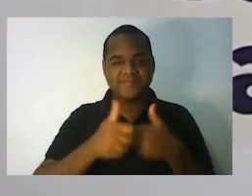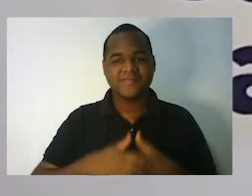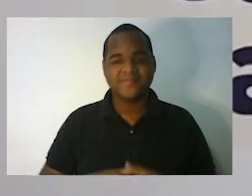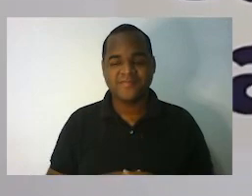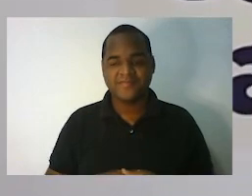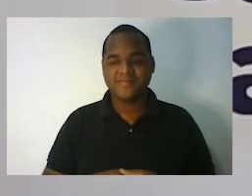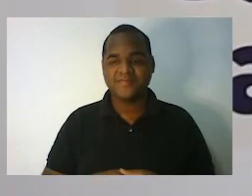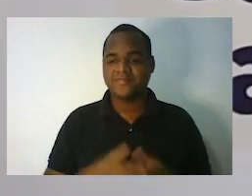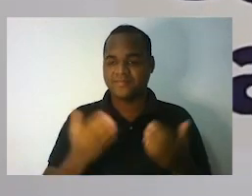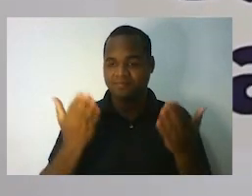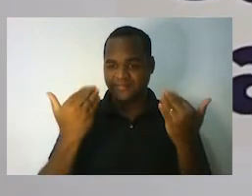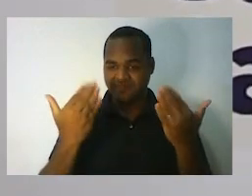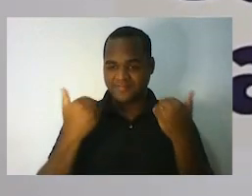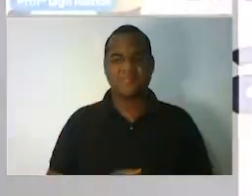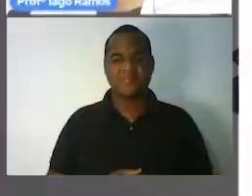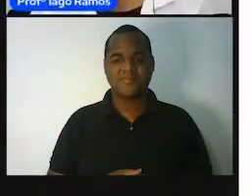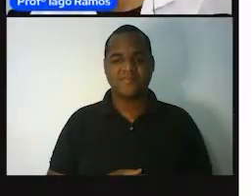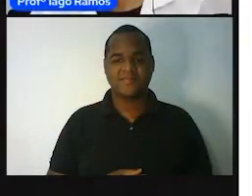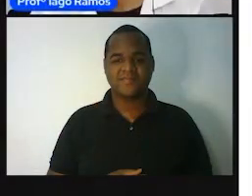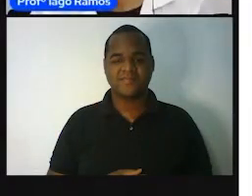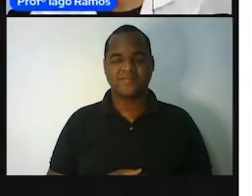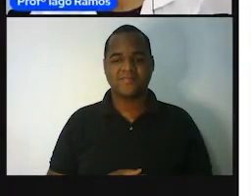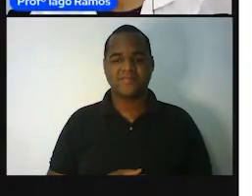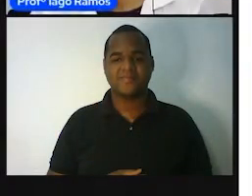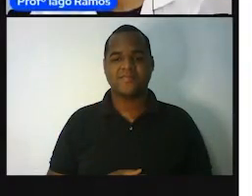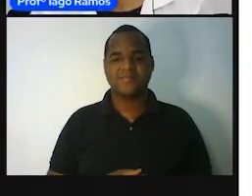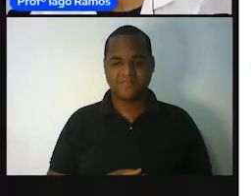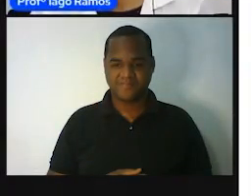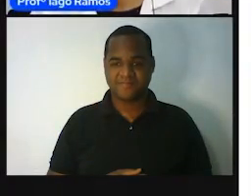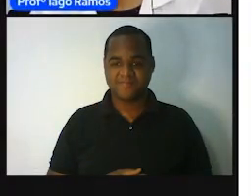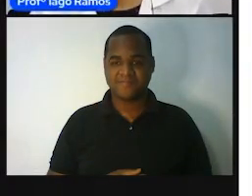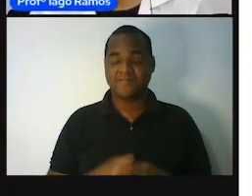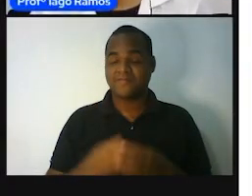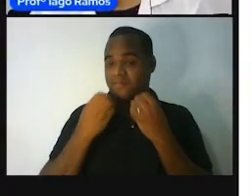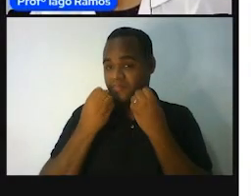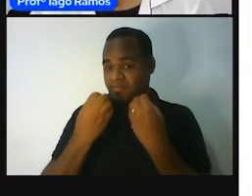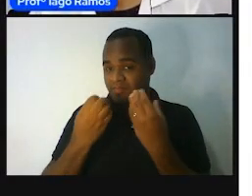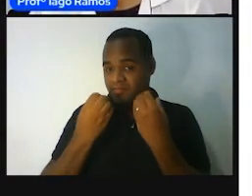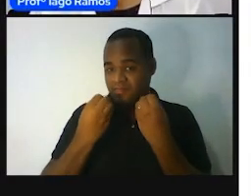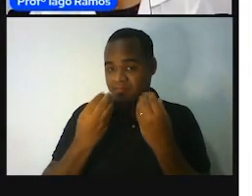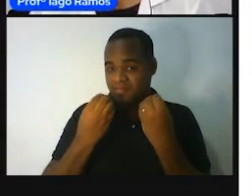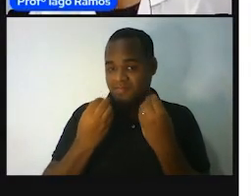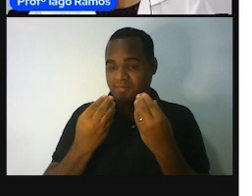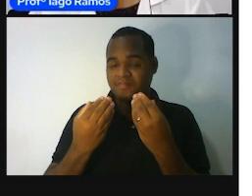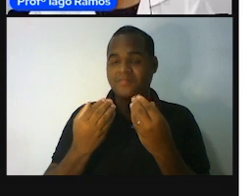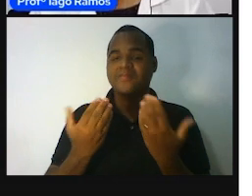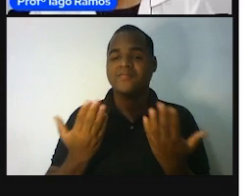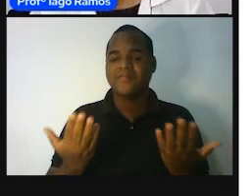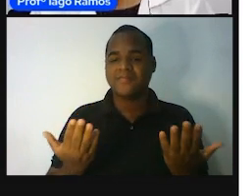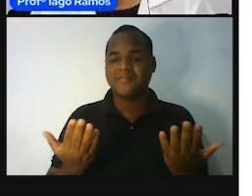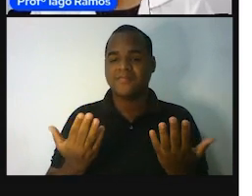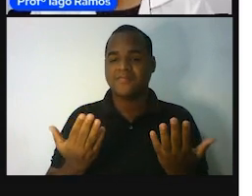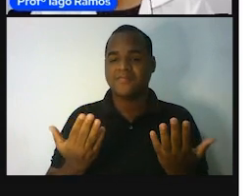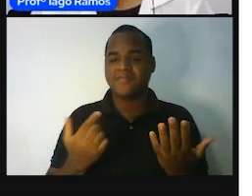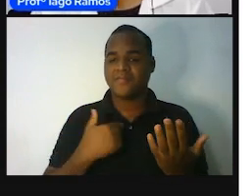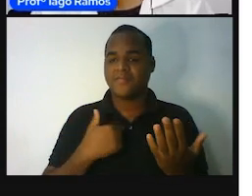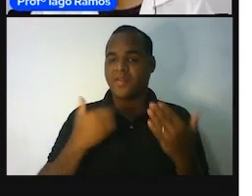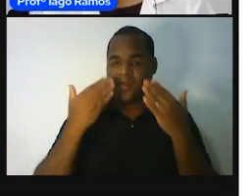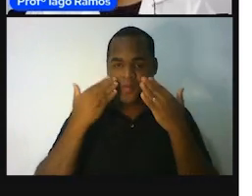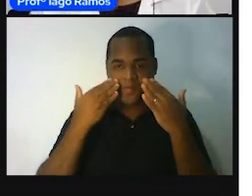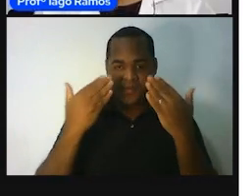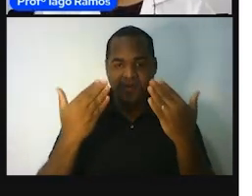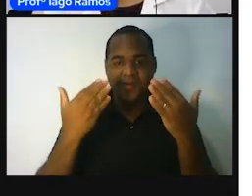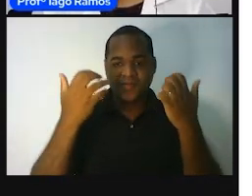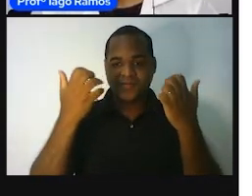Vamos já para a apresentação na tela. Bom, eu trouxe hoje para você,